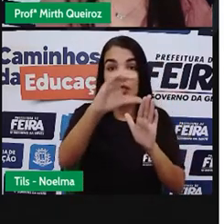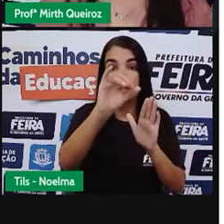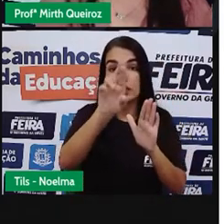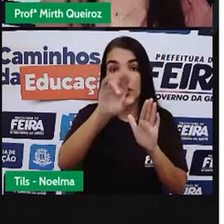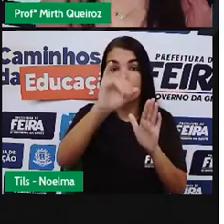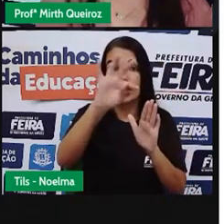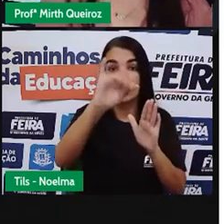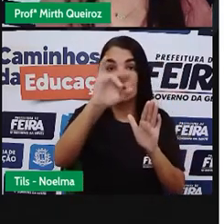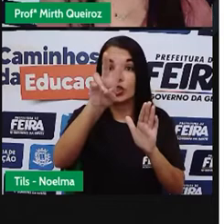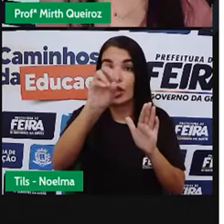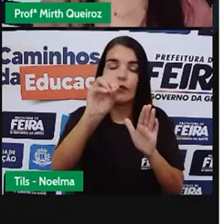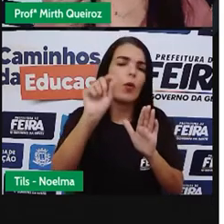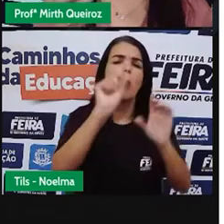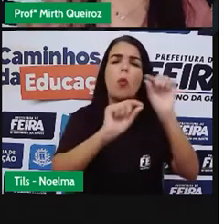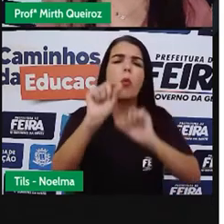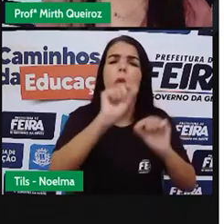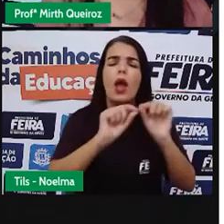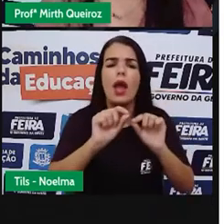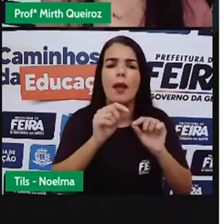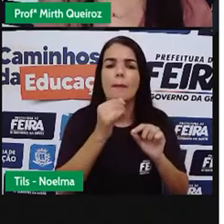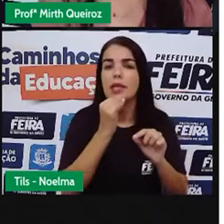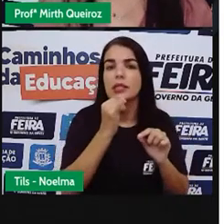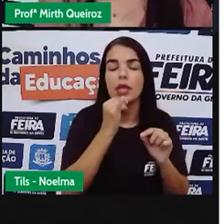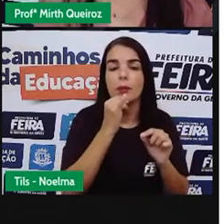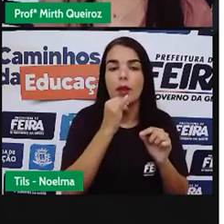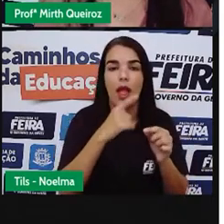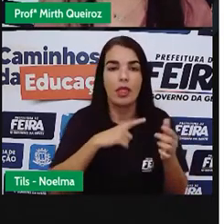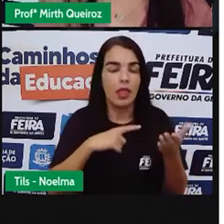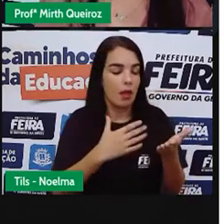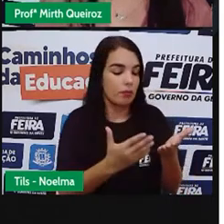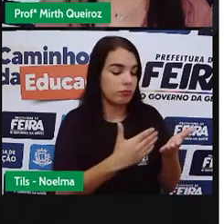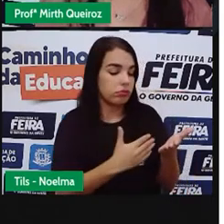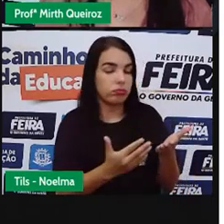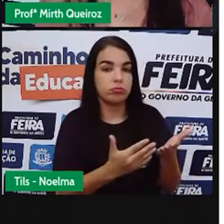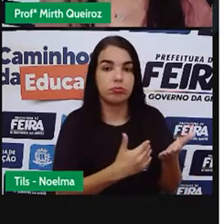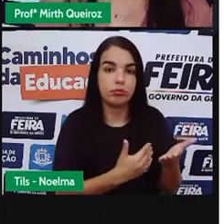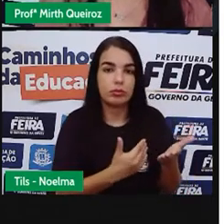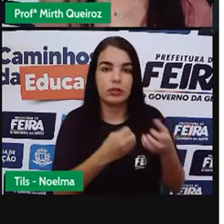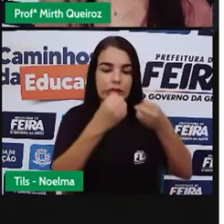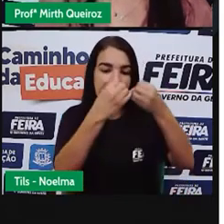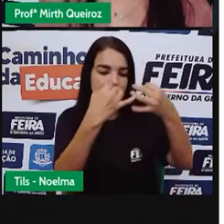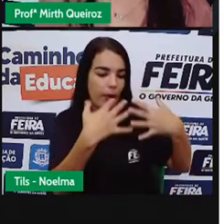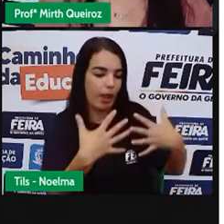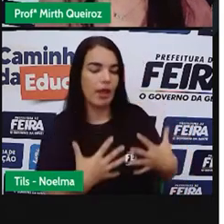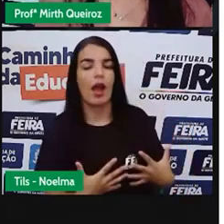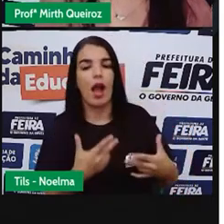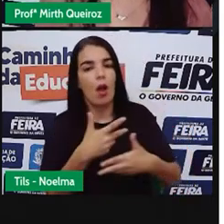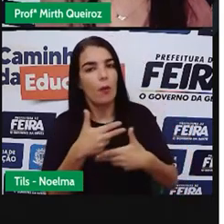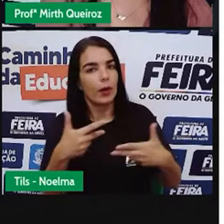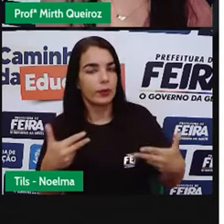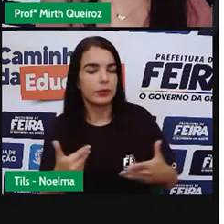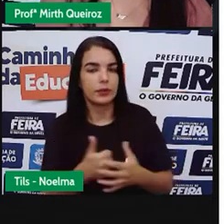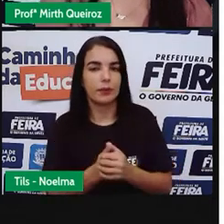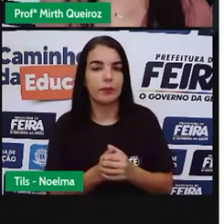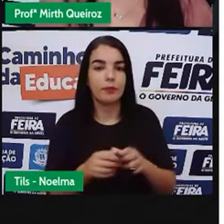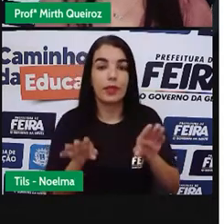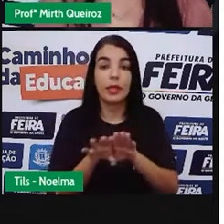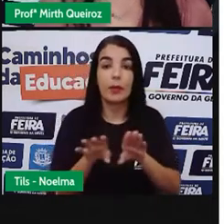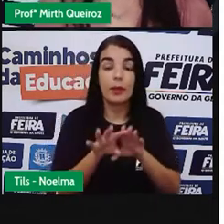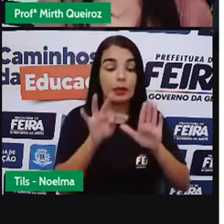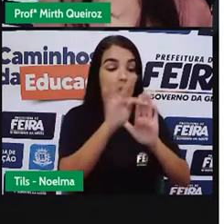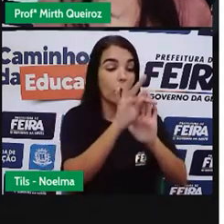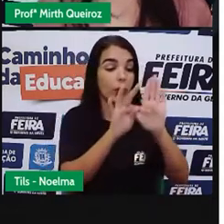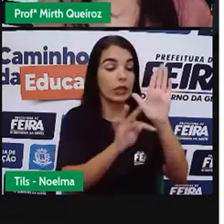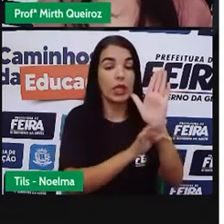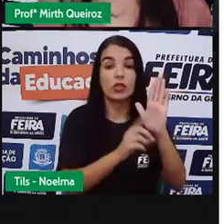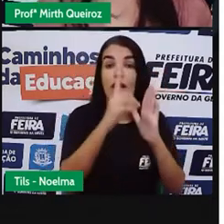de restaurantes, classificados, quando a gente vai descrever algo ou uma situação. E o texto dissertativo, que é aquele